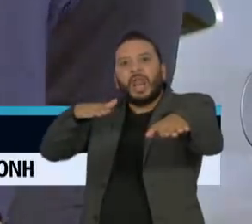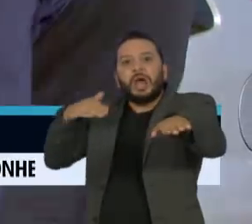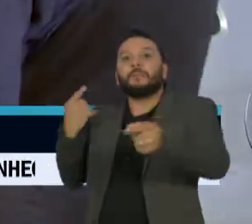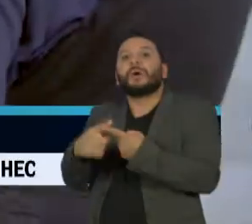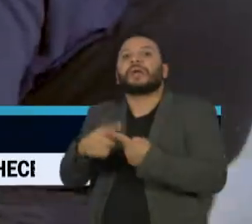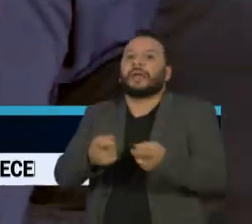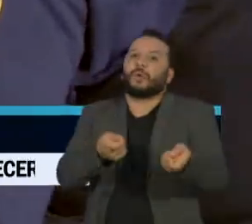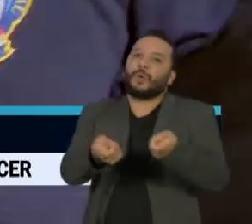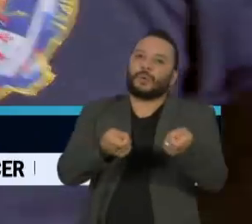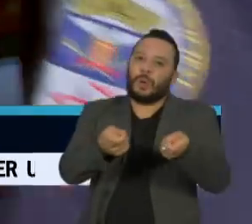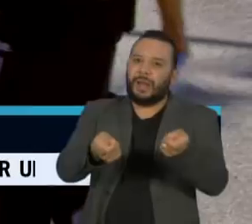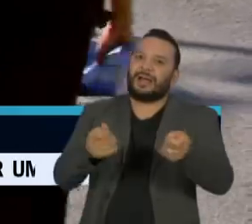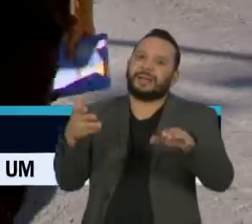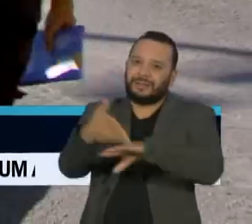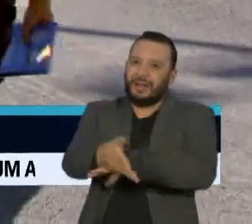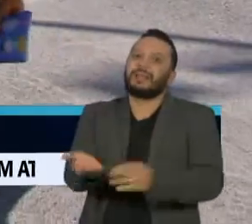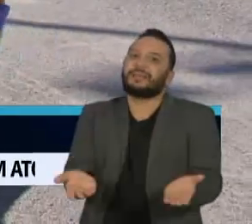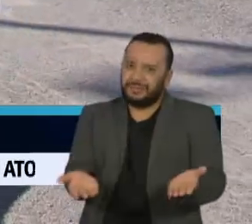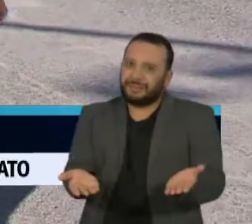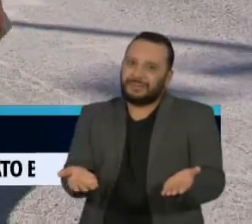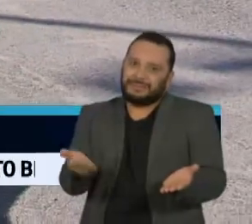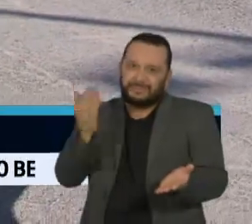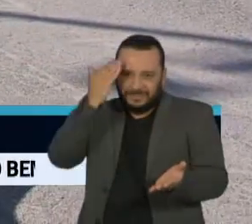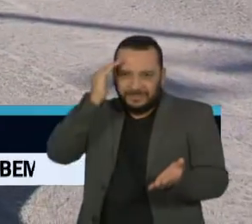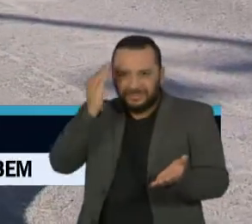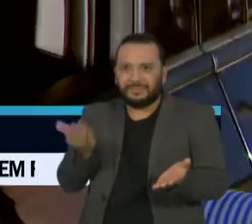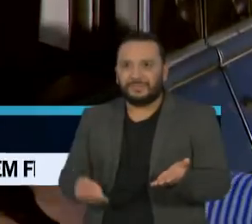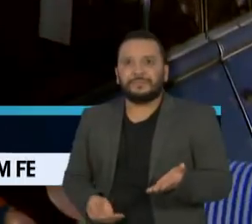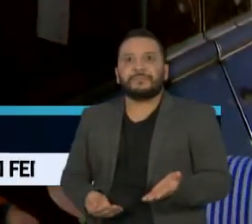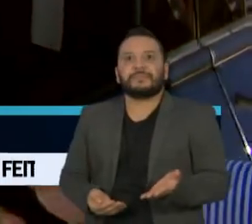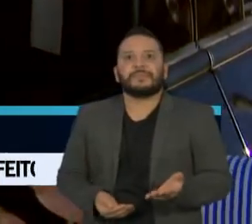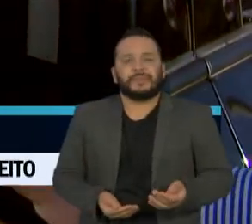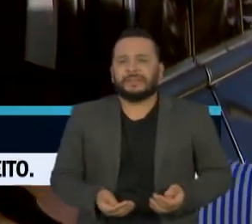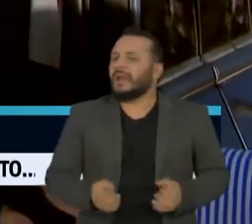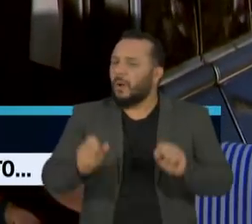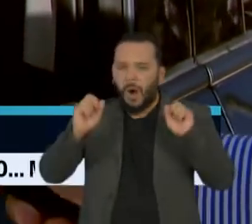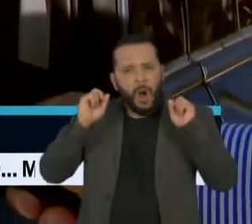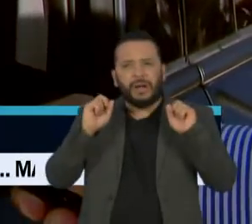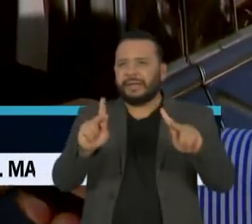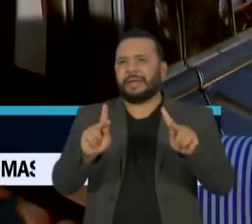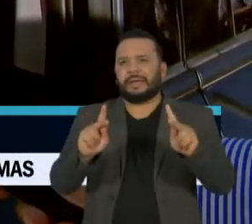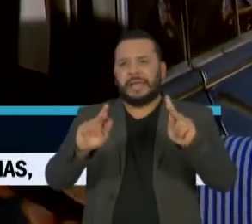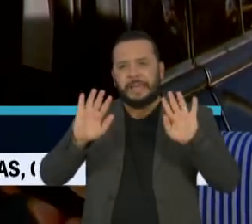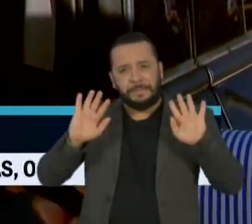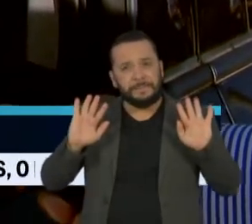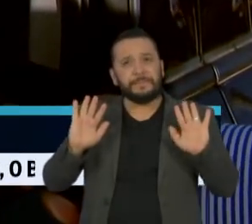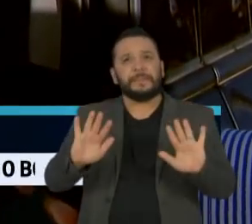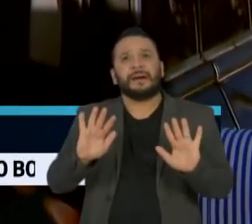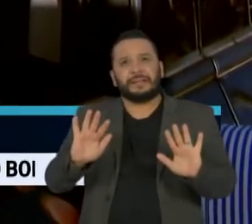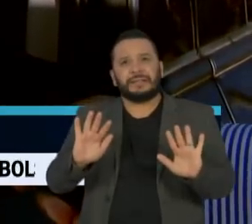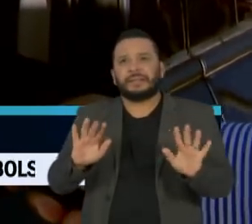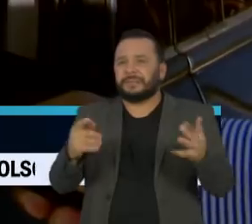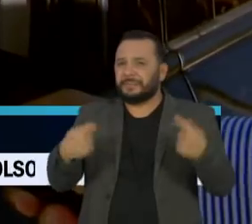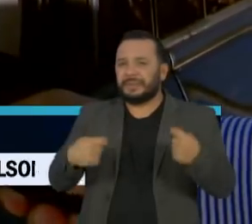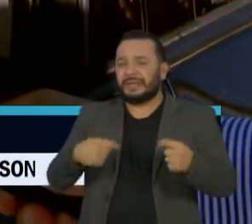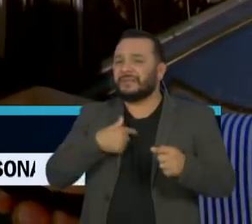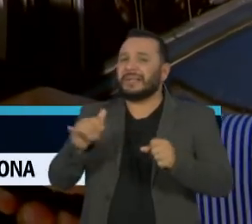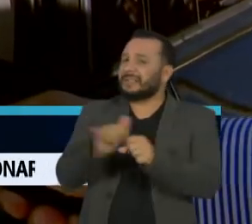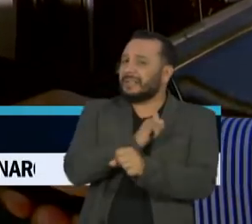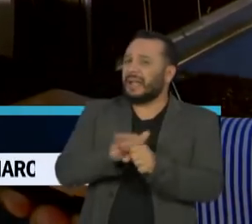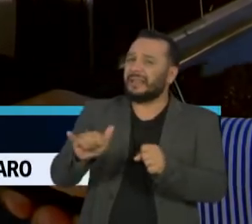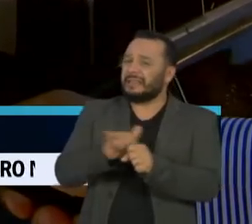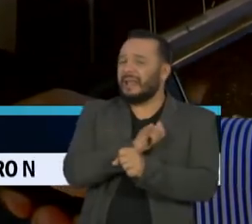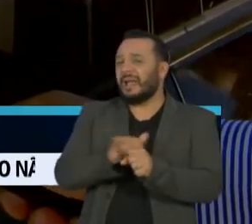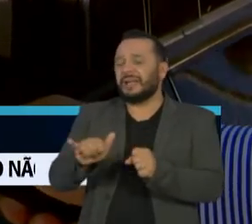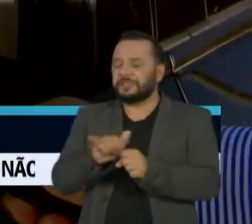Mas o congestionamento era por causa do bloqueio. Eu acho que estão ok, mas eles tinham que ter algum tipo de medida de